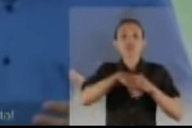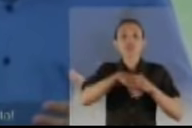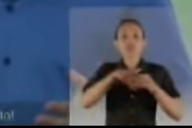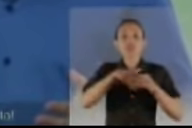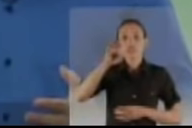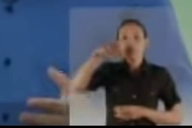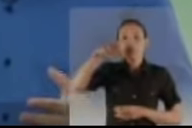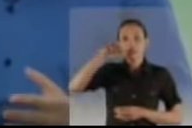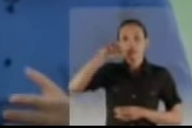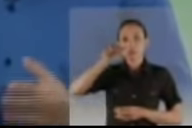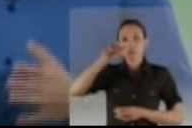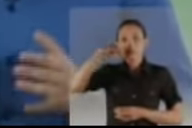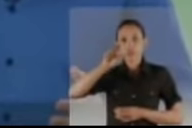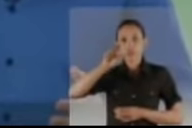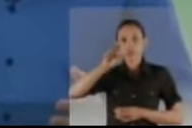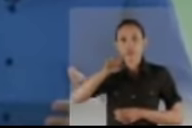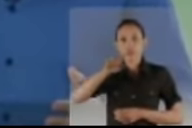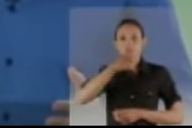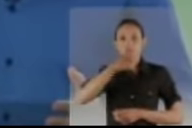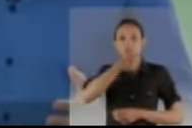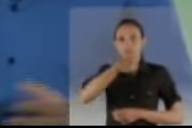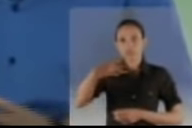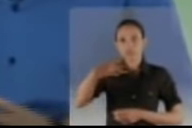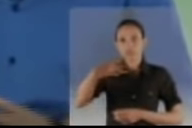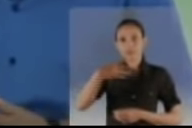voto. Emmanuelzinho, 1414.